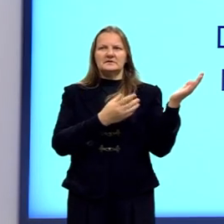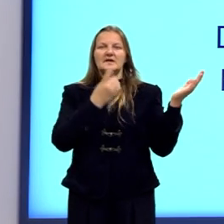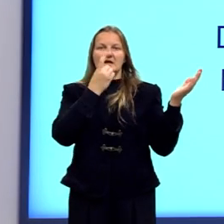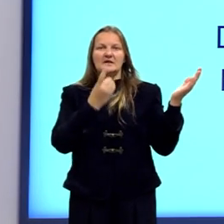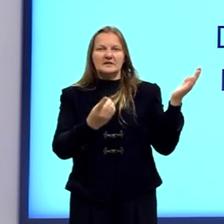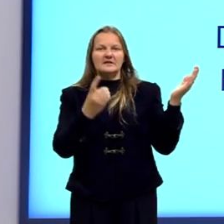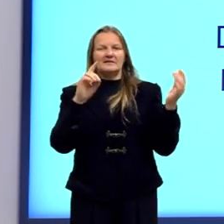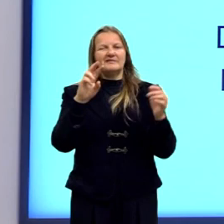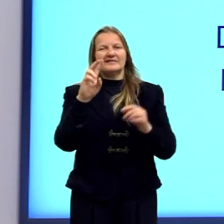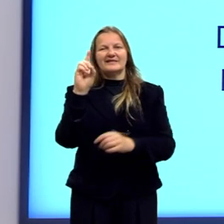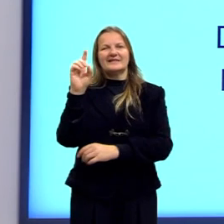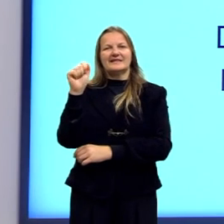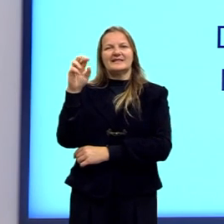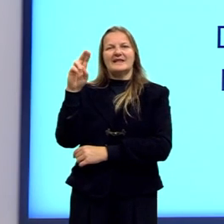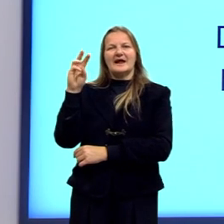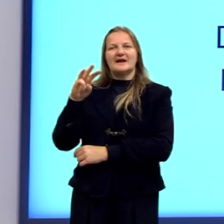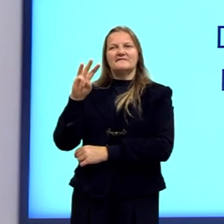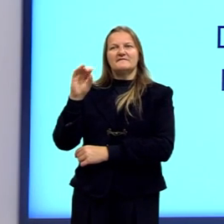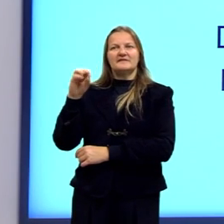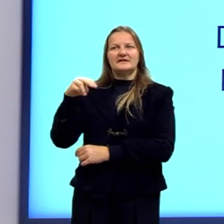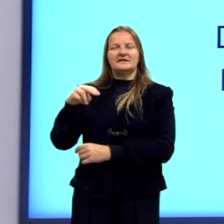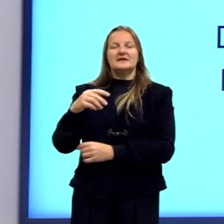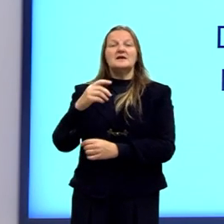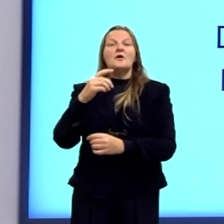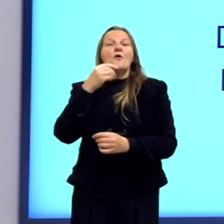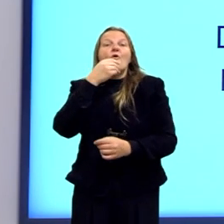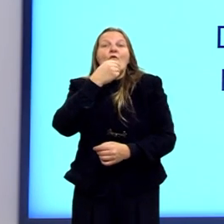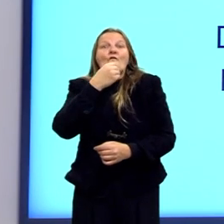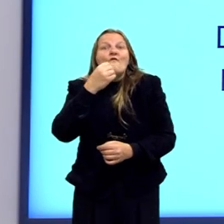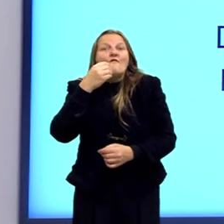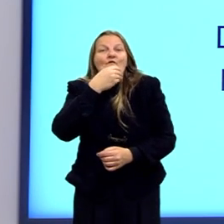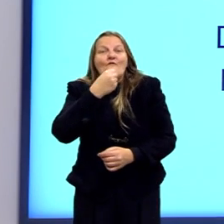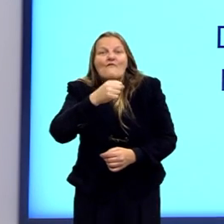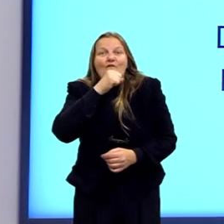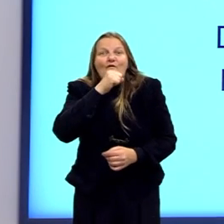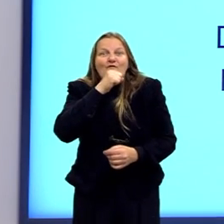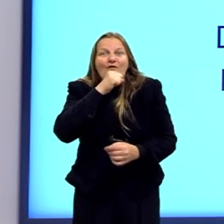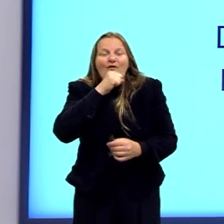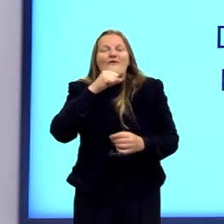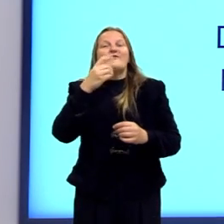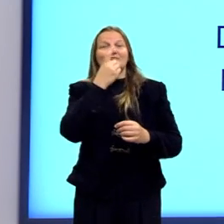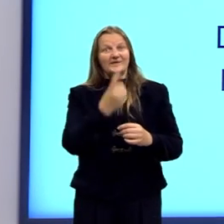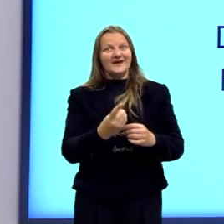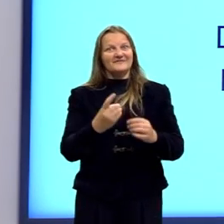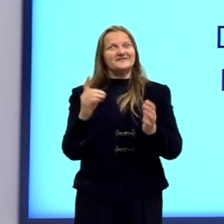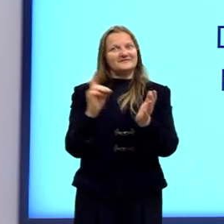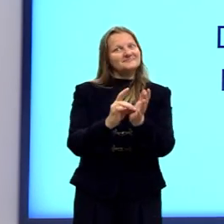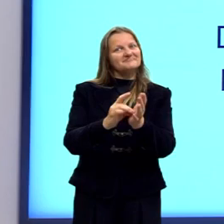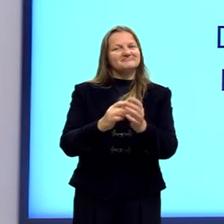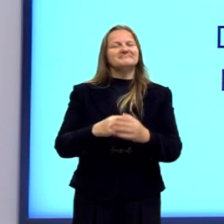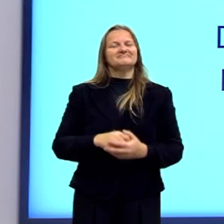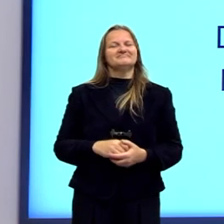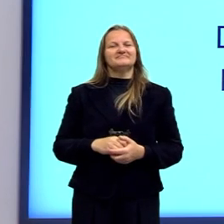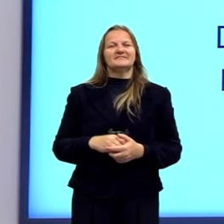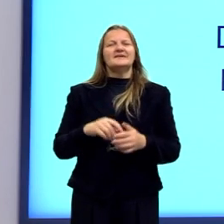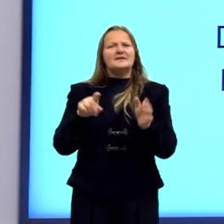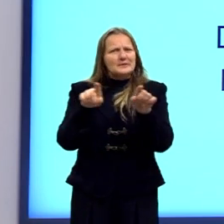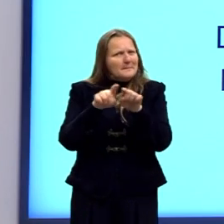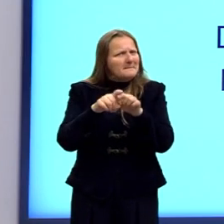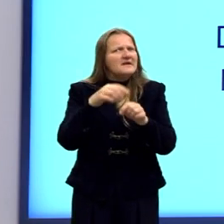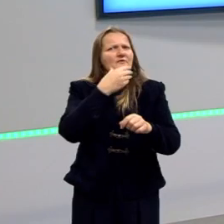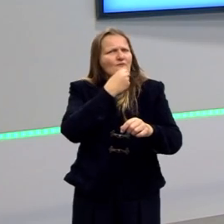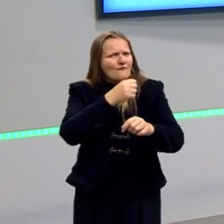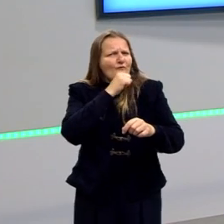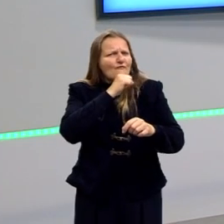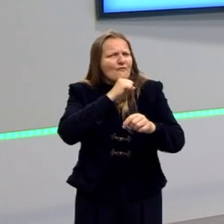familiar esse nome, né? Porque ele era o avô de Charles Darwin. Então, ele já também, ele investigava,